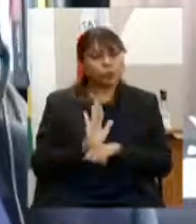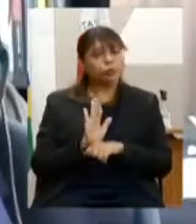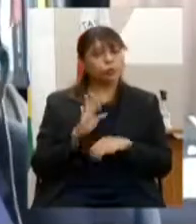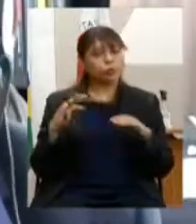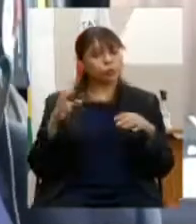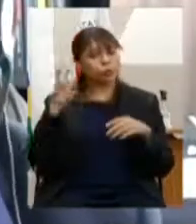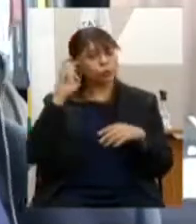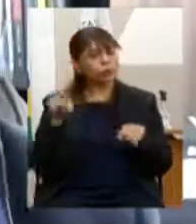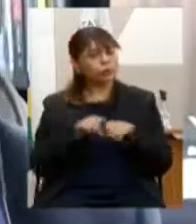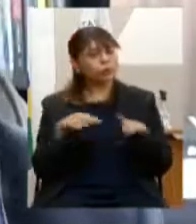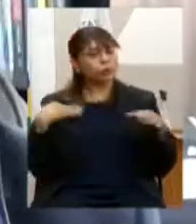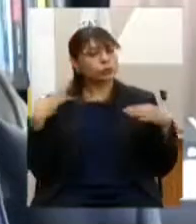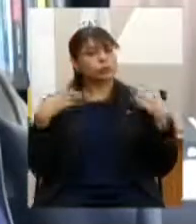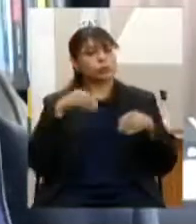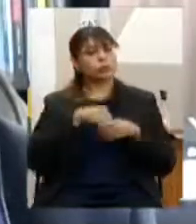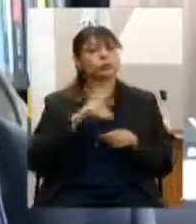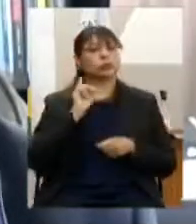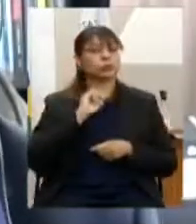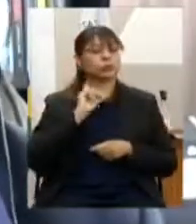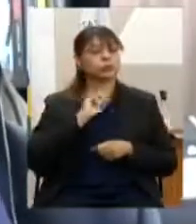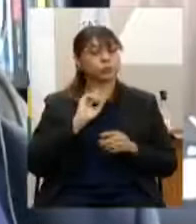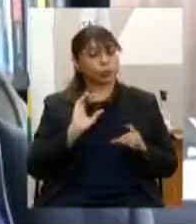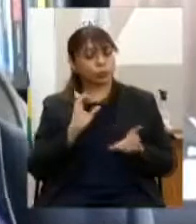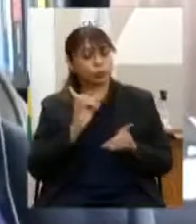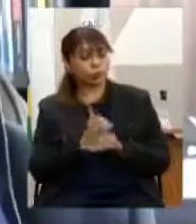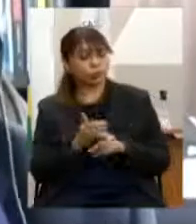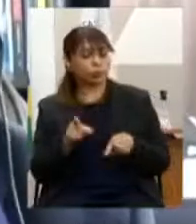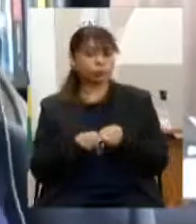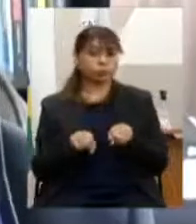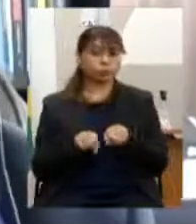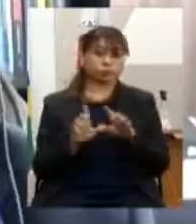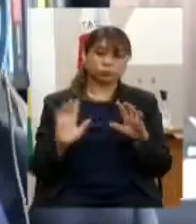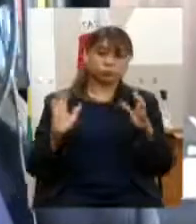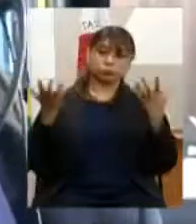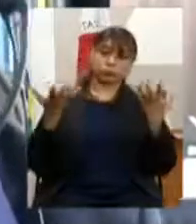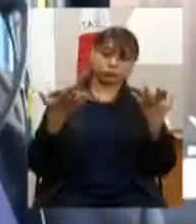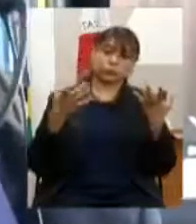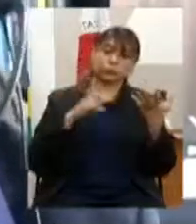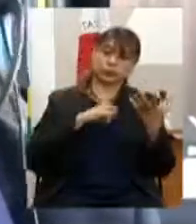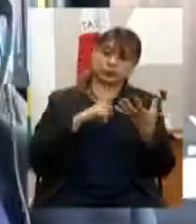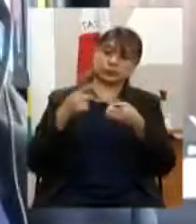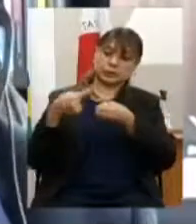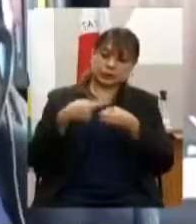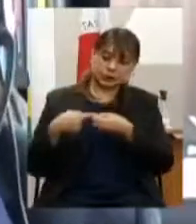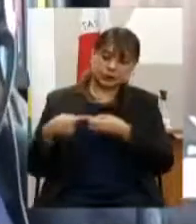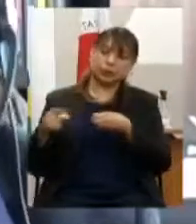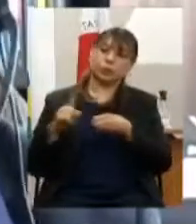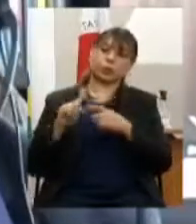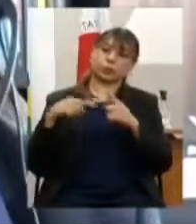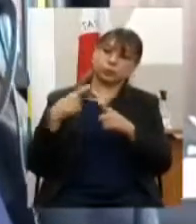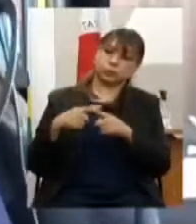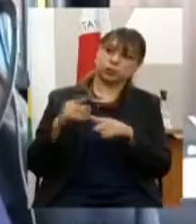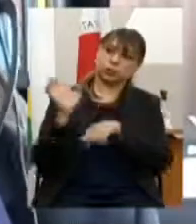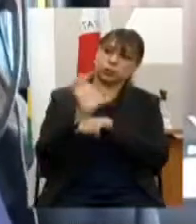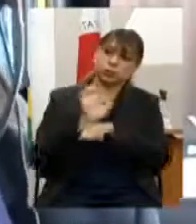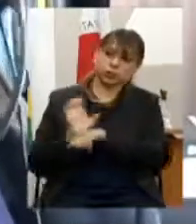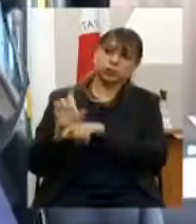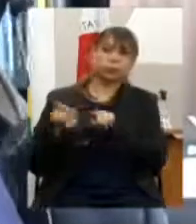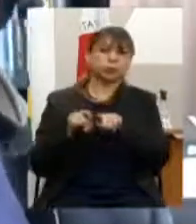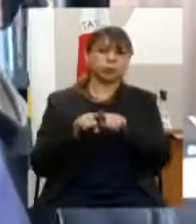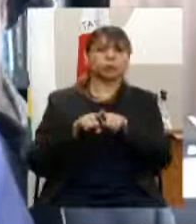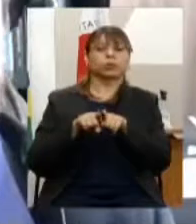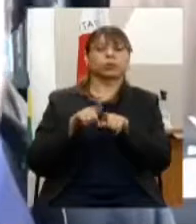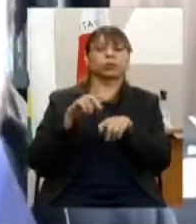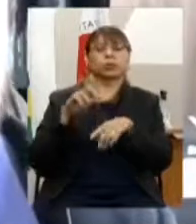em encontros e eventos intermunicipais interestaduais e internacionais só